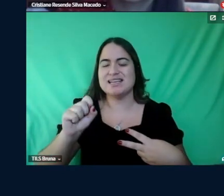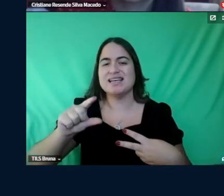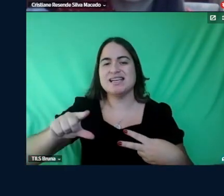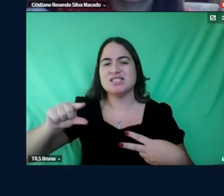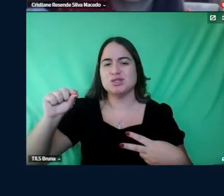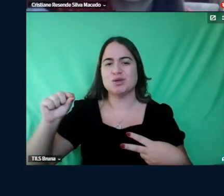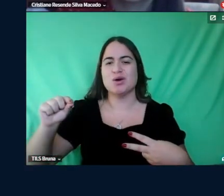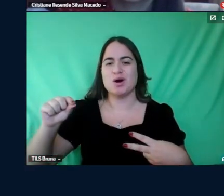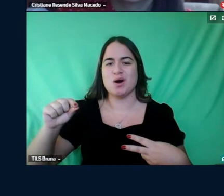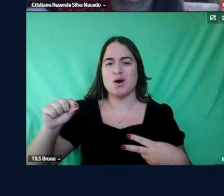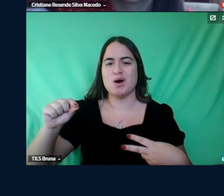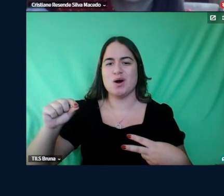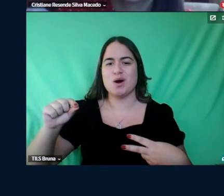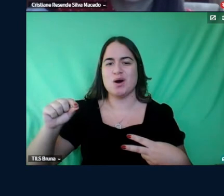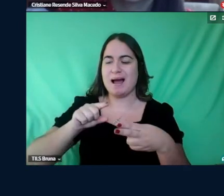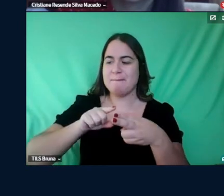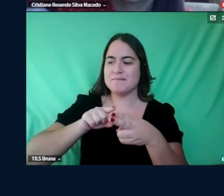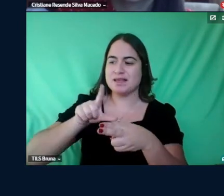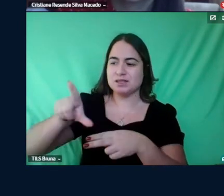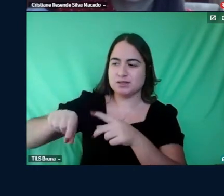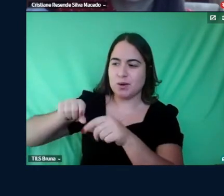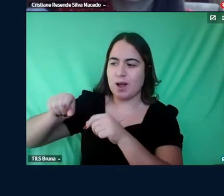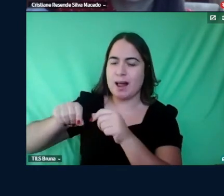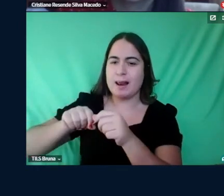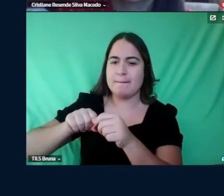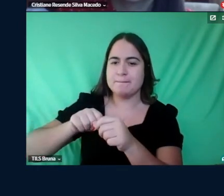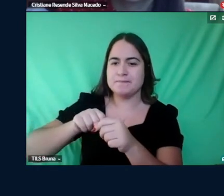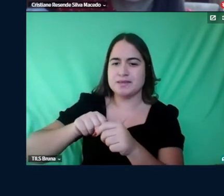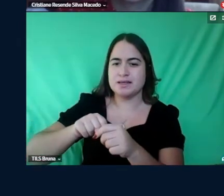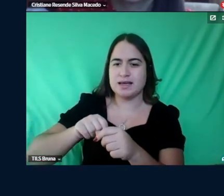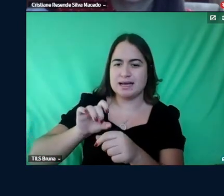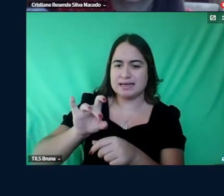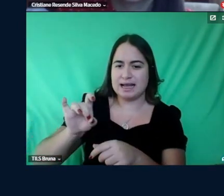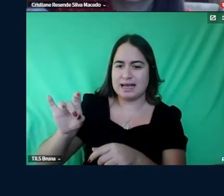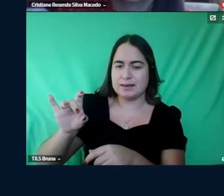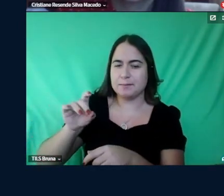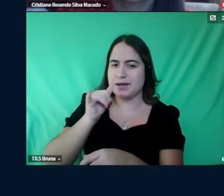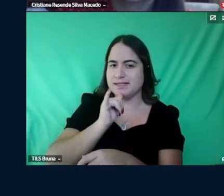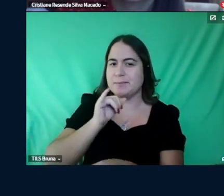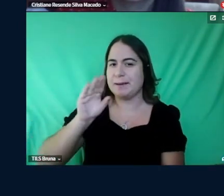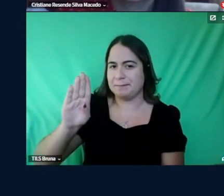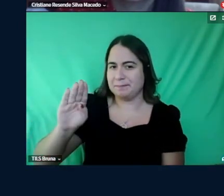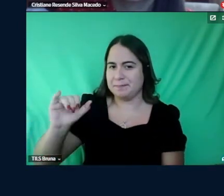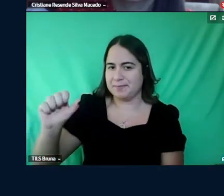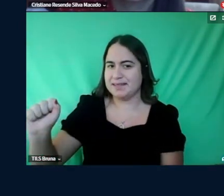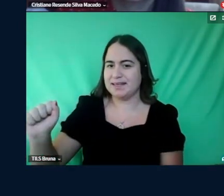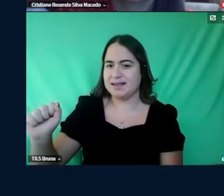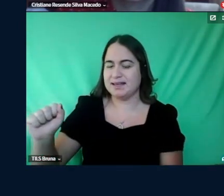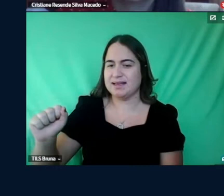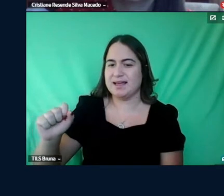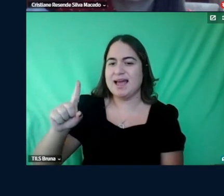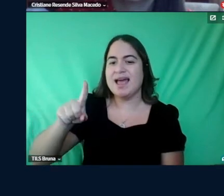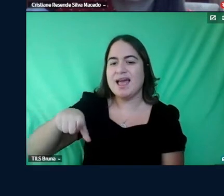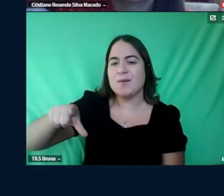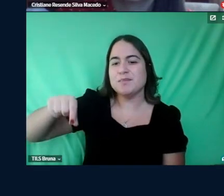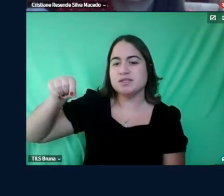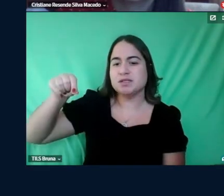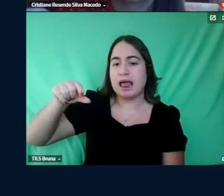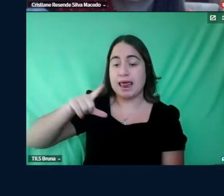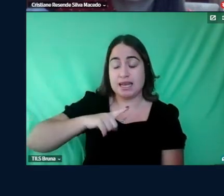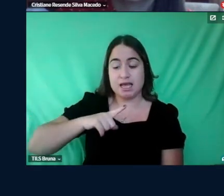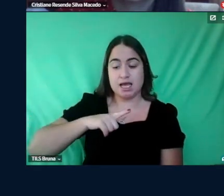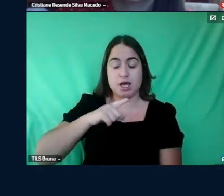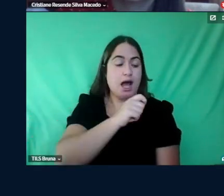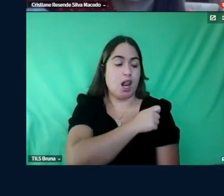pelos participantes de pesquisa né pela participante de pesquisa pela BIA que é uma escolha ela tinha teria outros